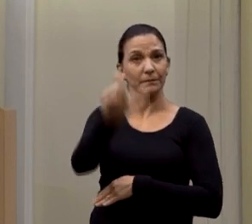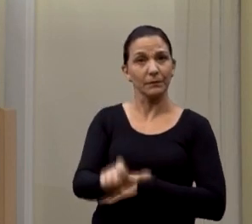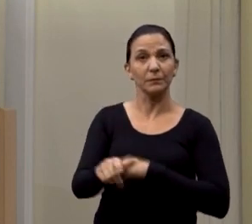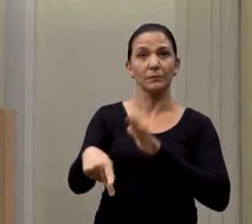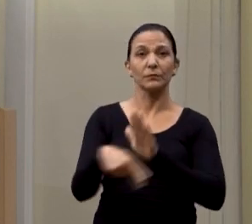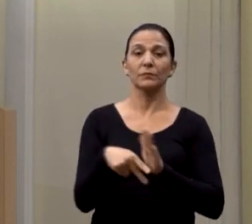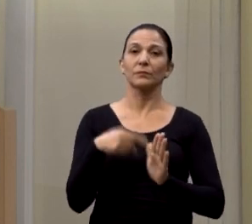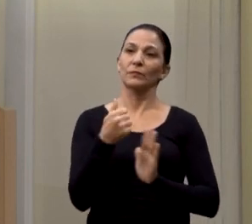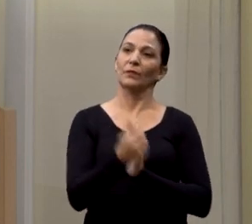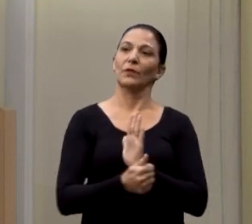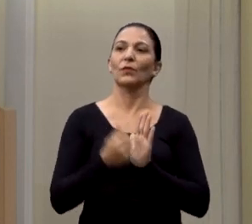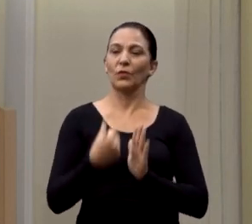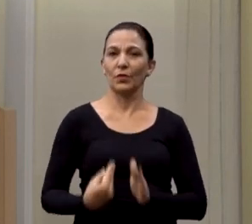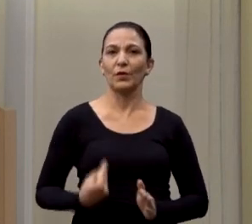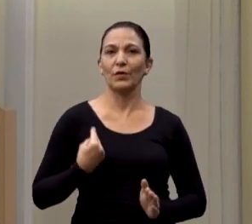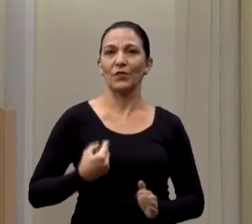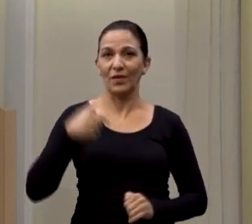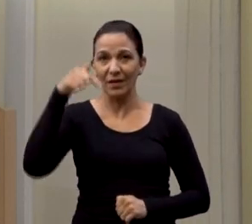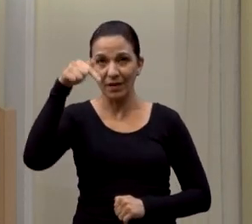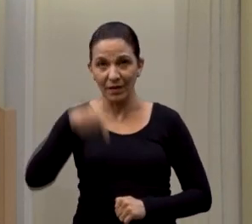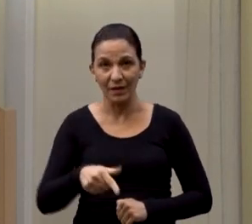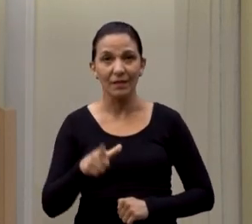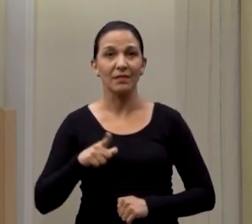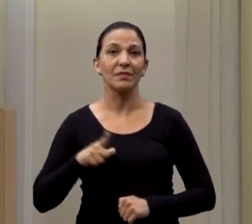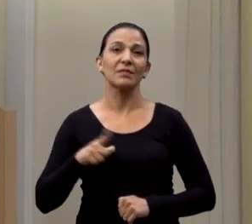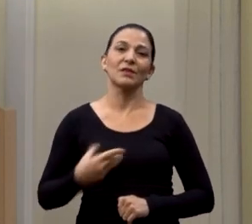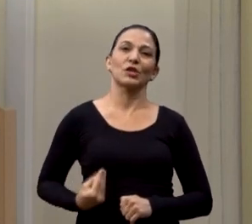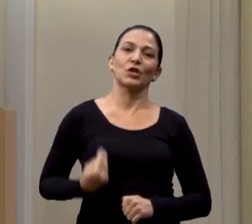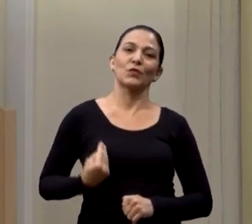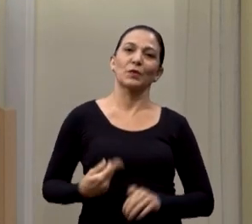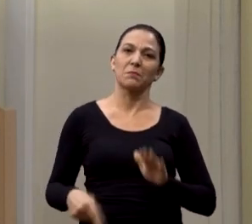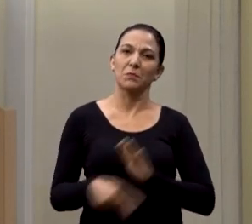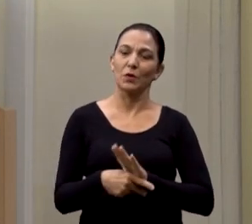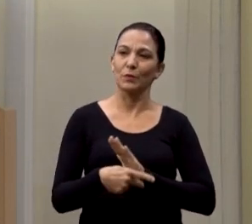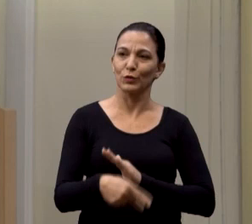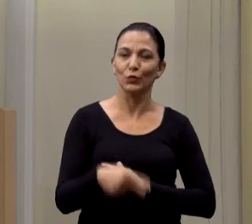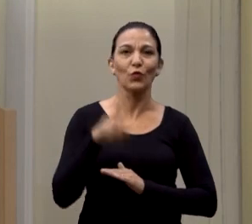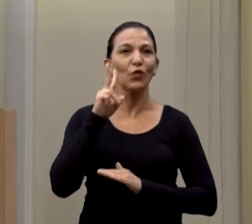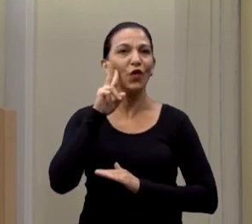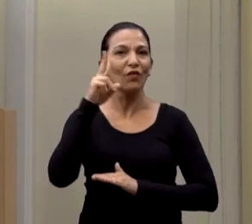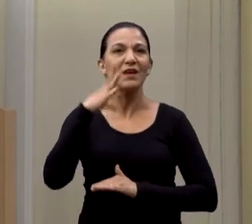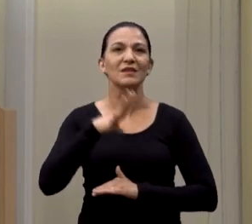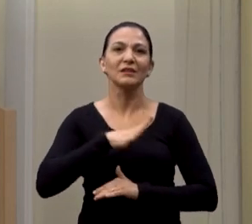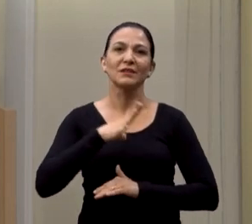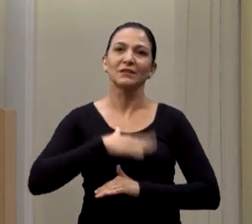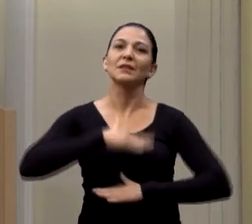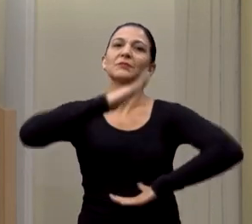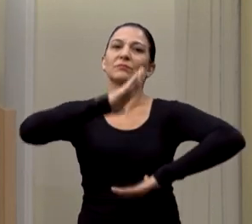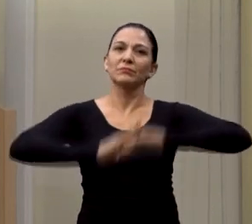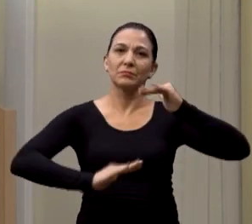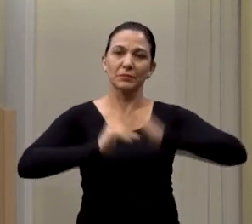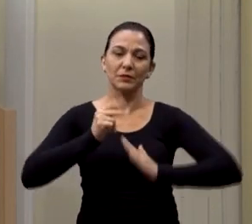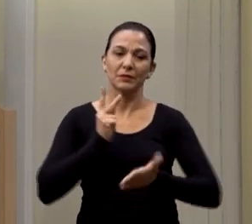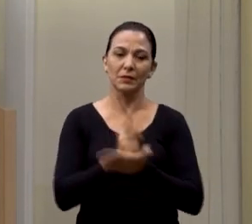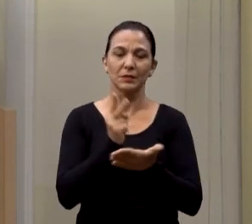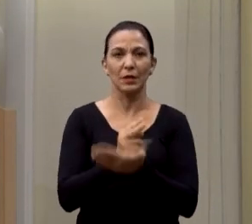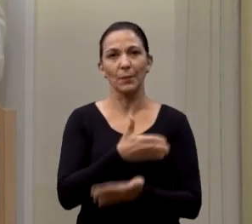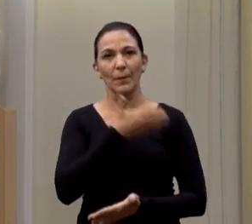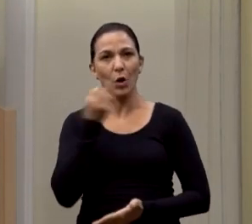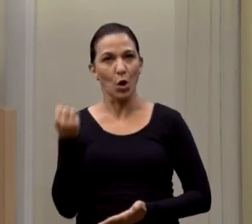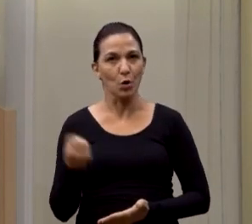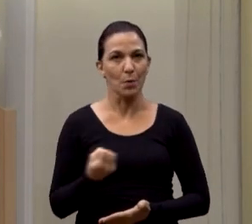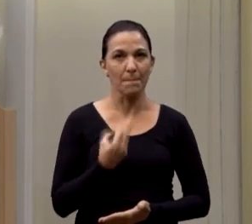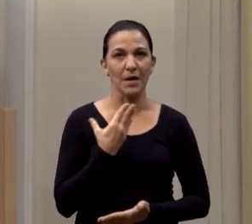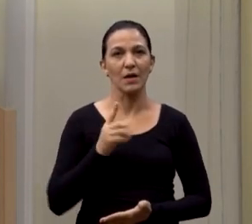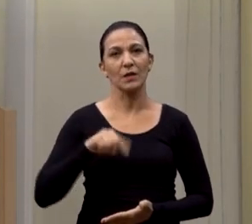araraquarense, que vive aqui, que estabeleceu sua vida aqui e quer ver essa cidade funcionando cada vez melhor para o nosso bem